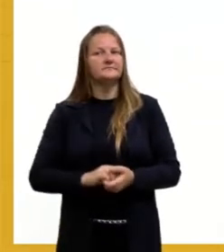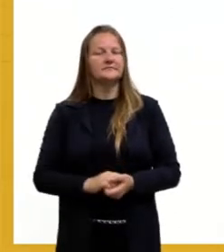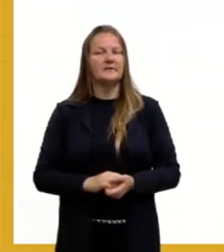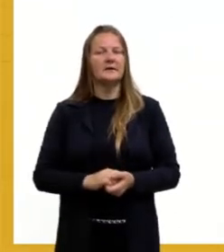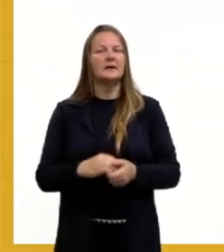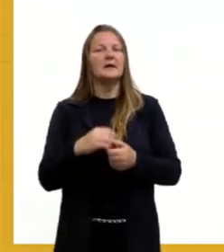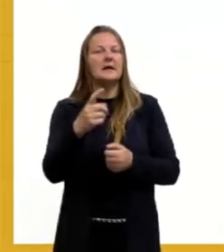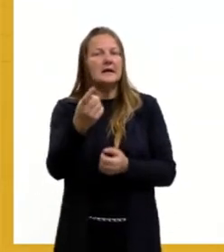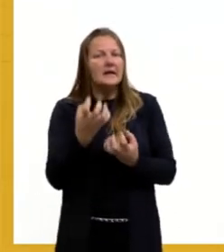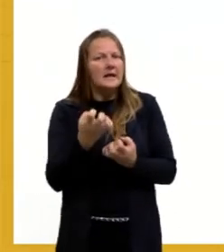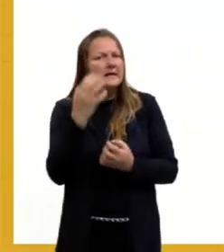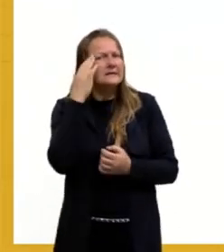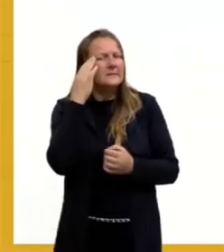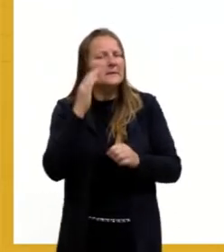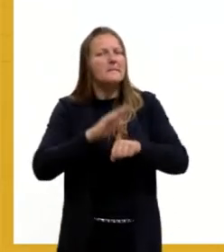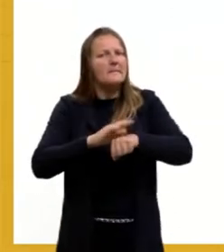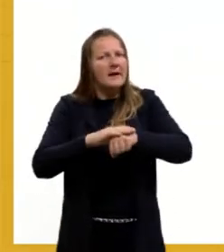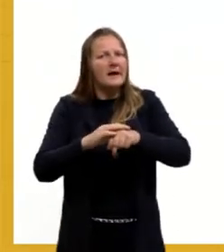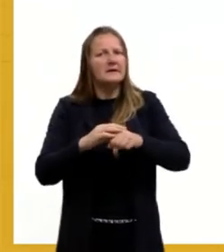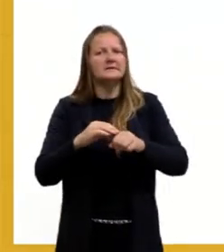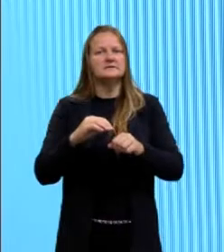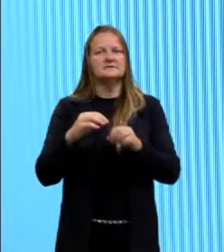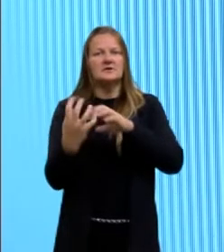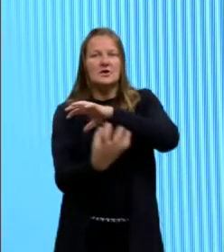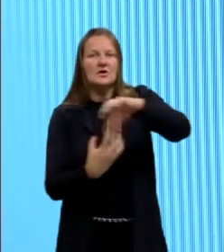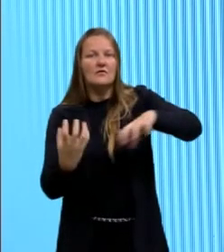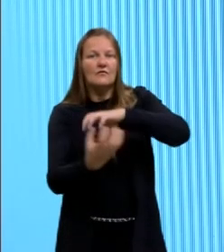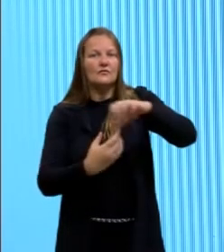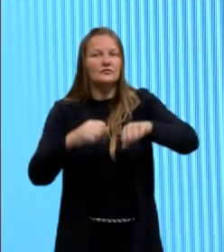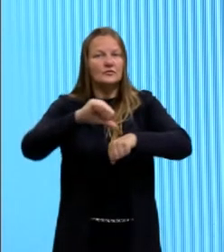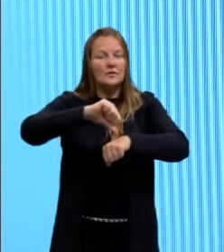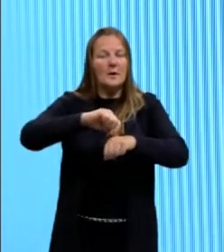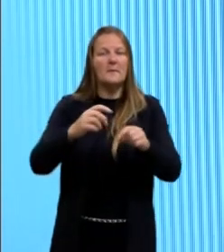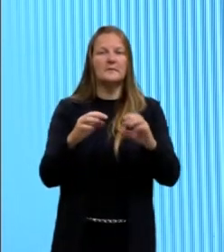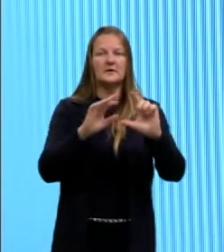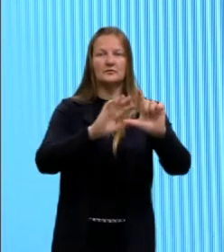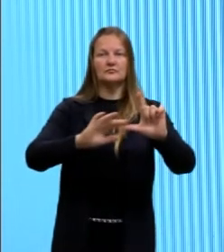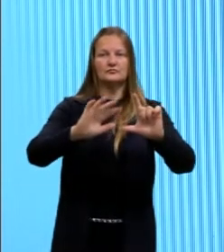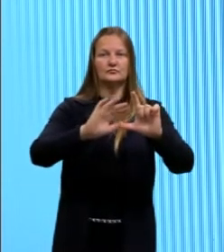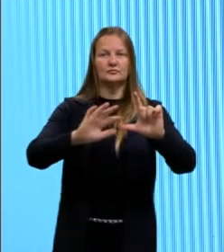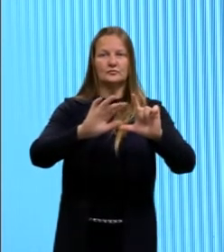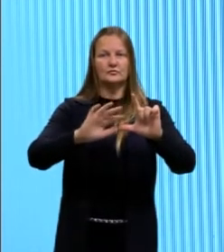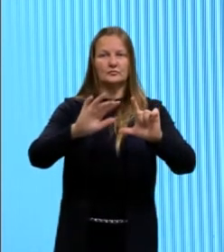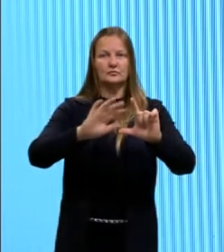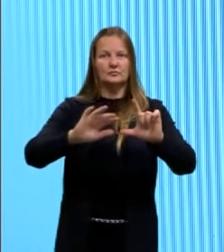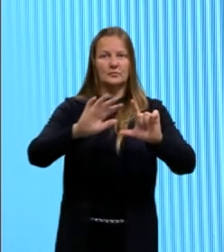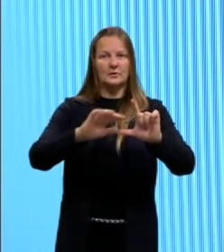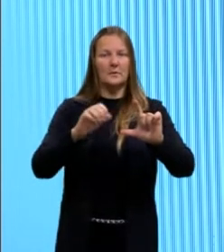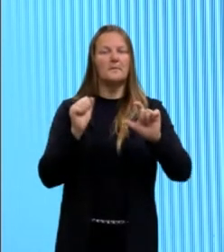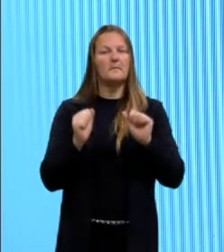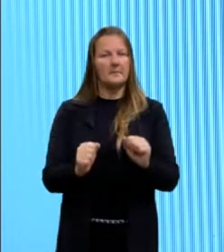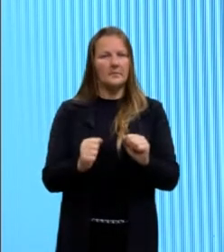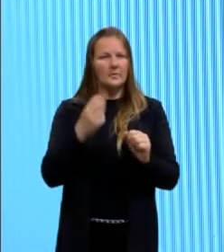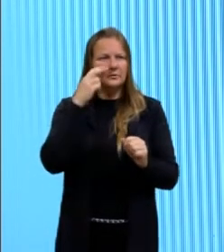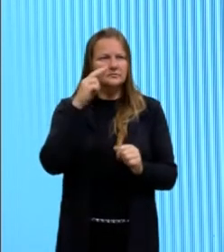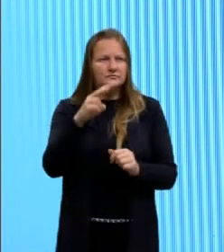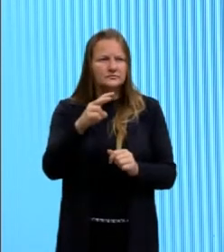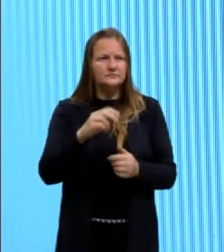a Revolução Iraniana, tá ali, então, o QR Code, né, que vai direcionar vocês justamente para um